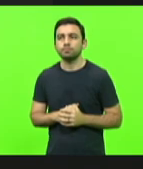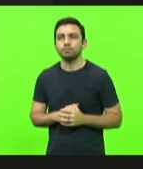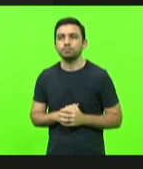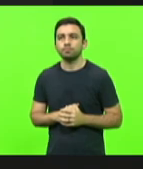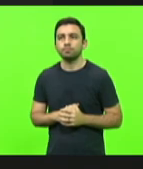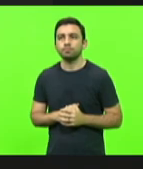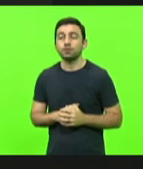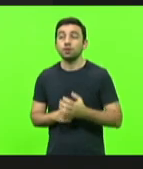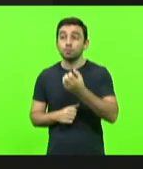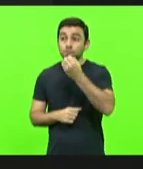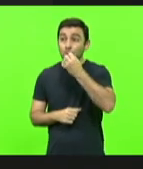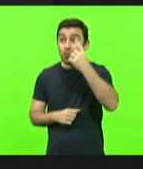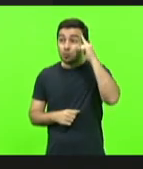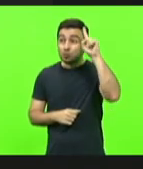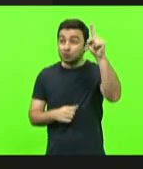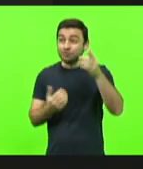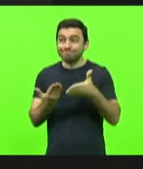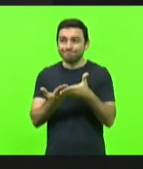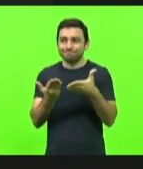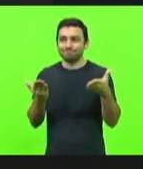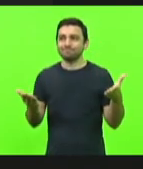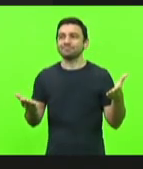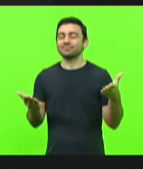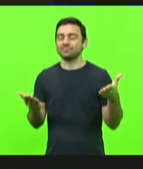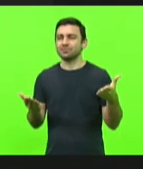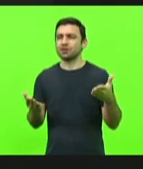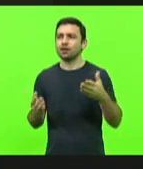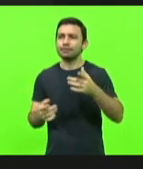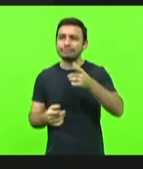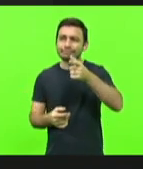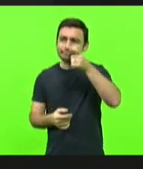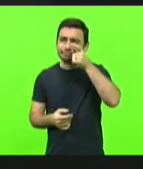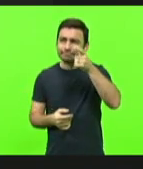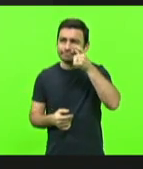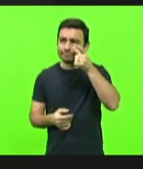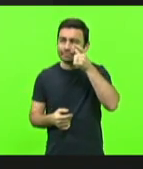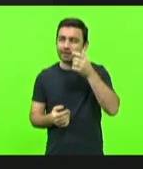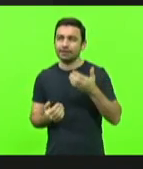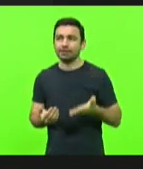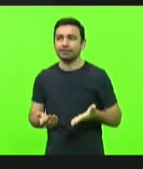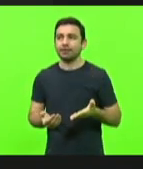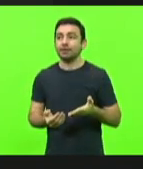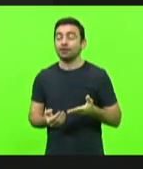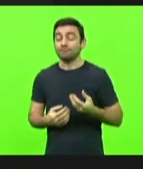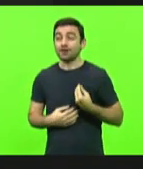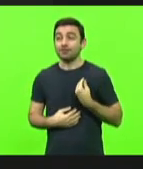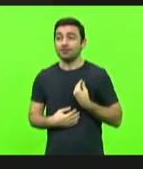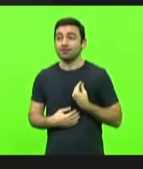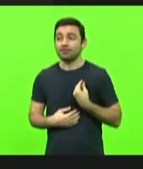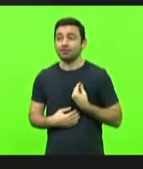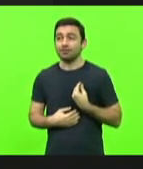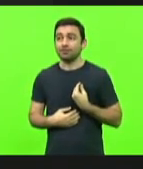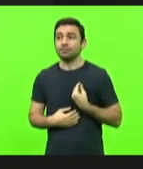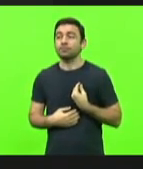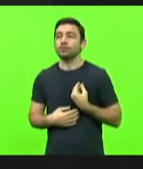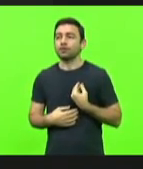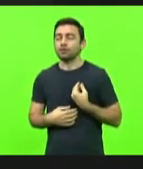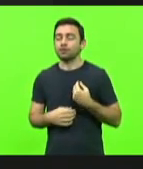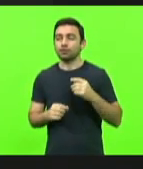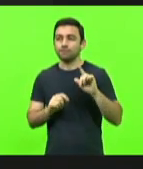Bom dia a todos, todos que nos acompanham ao vivo, que nos acompanham pela TVAO,